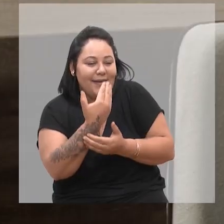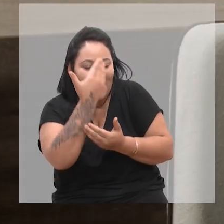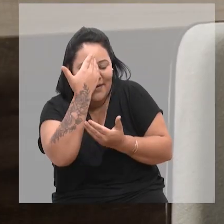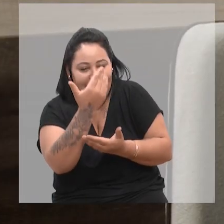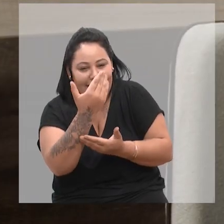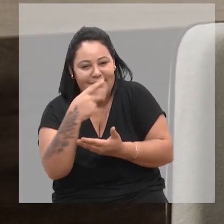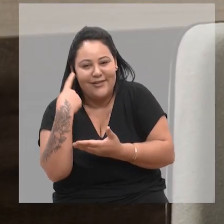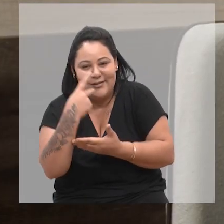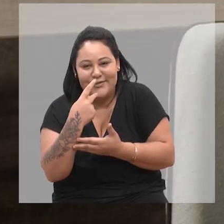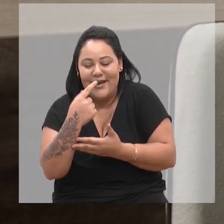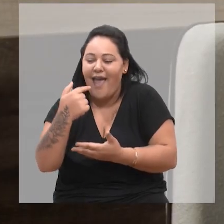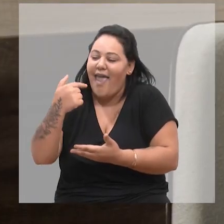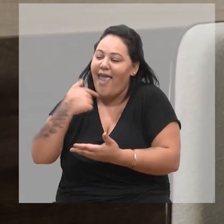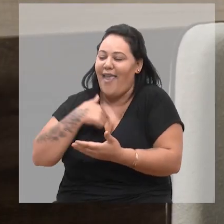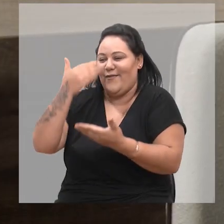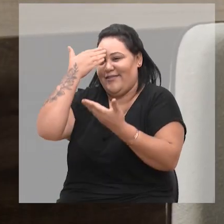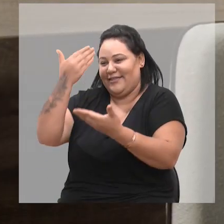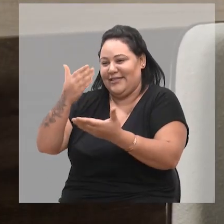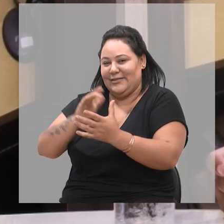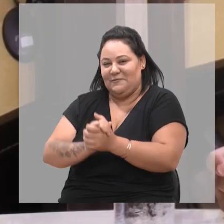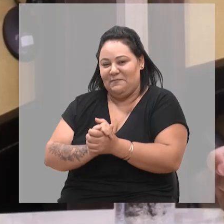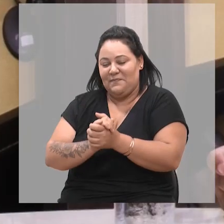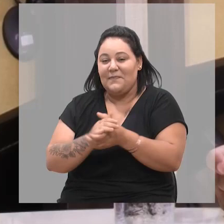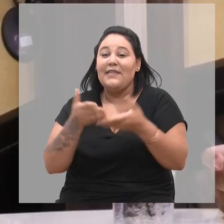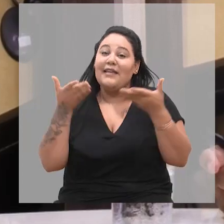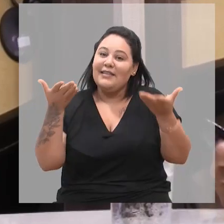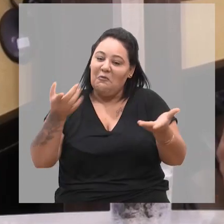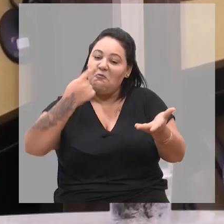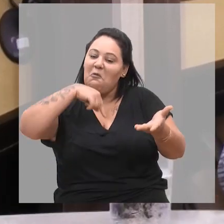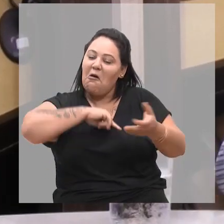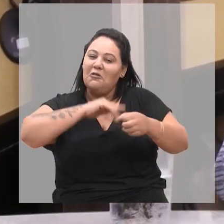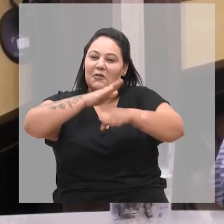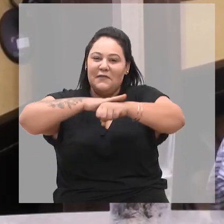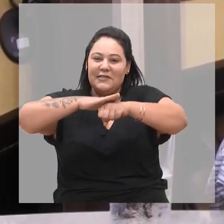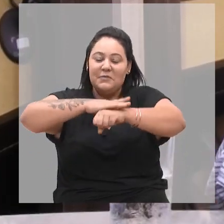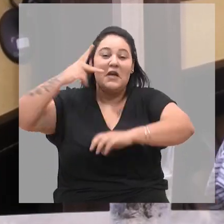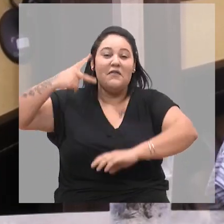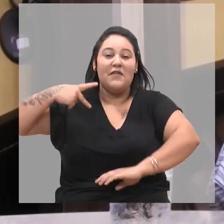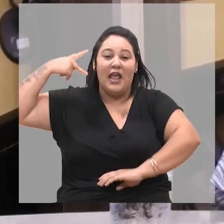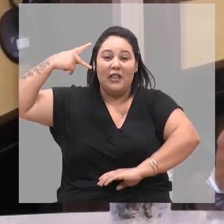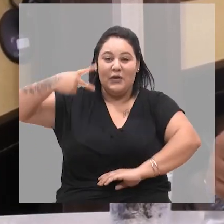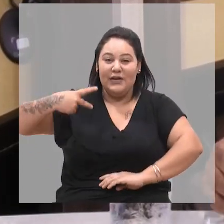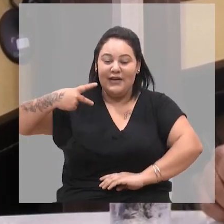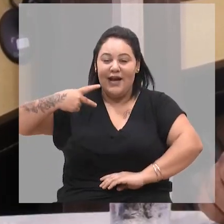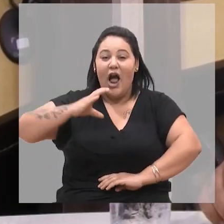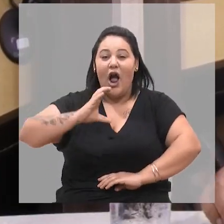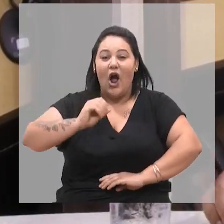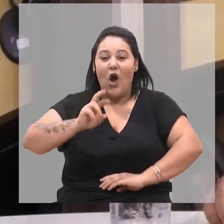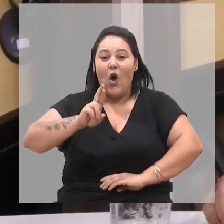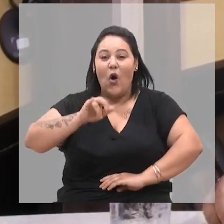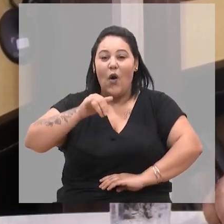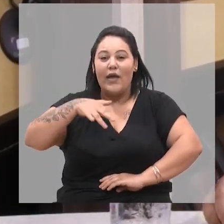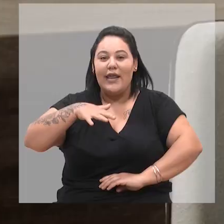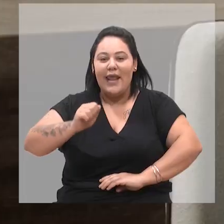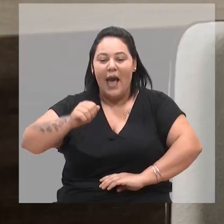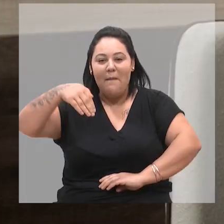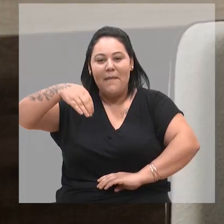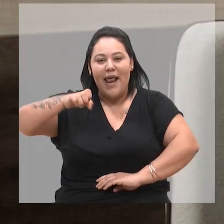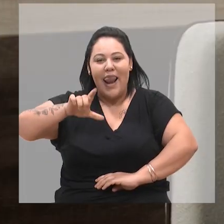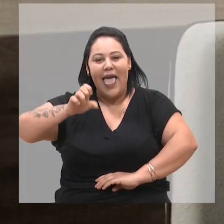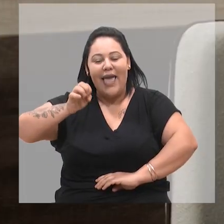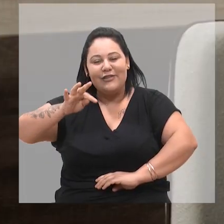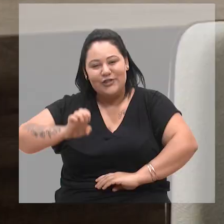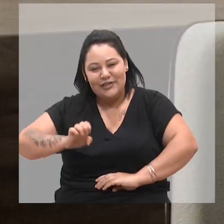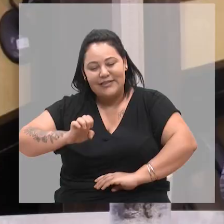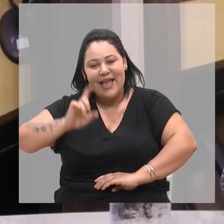uma vez, vereadora. Eu que agradeço. Acabamos de conversar, então, com a vereadora Corina